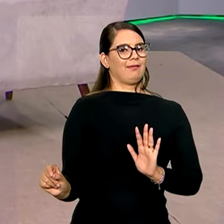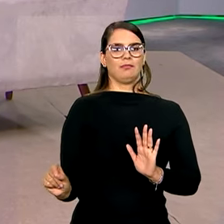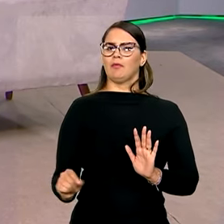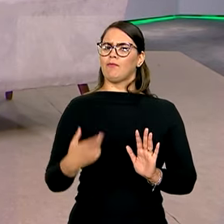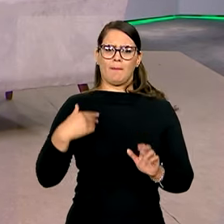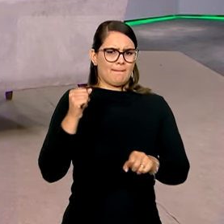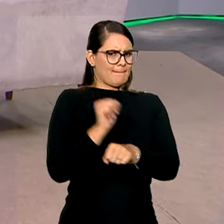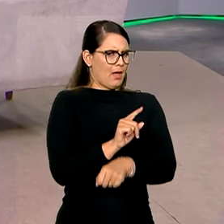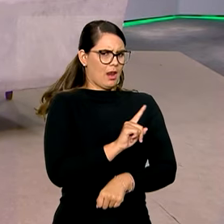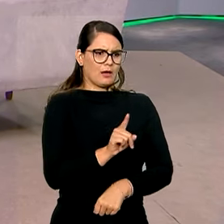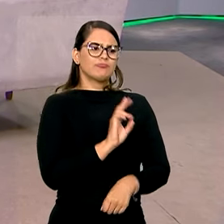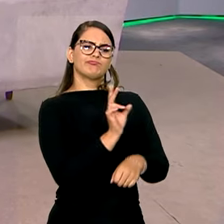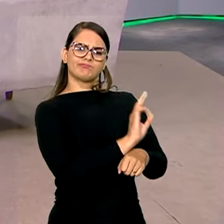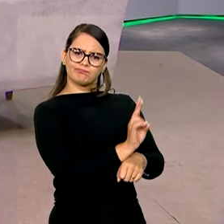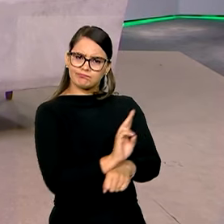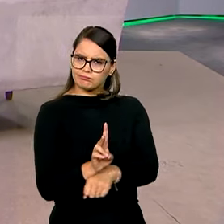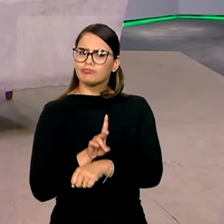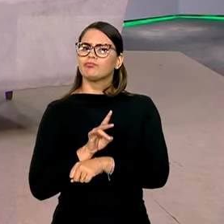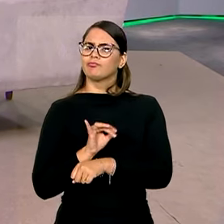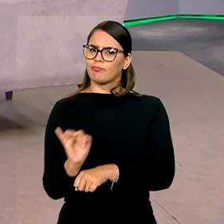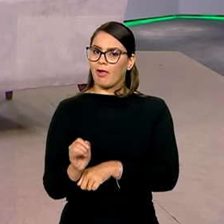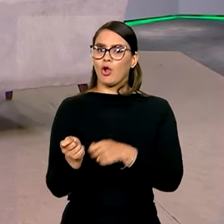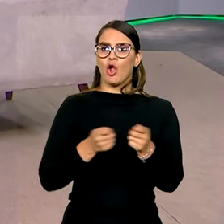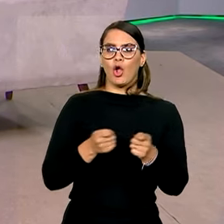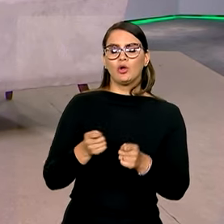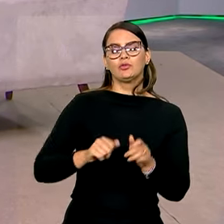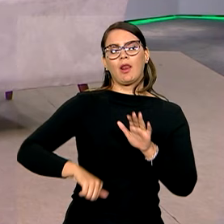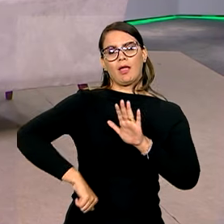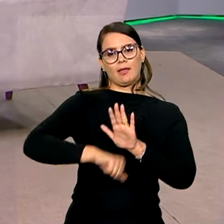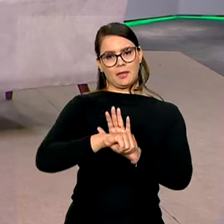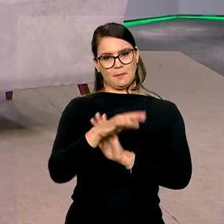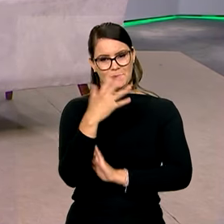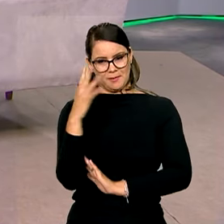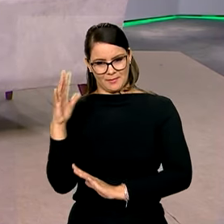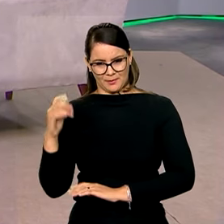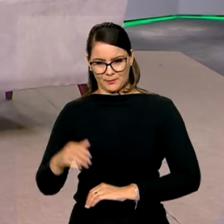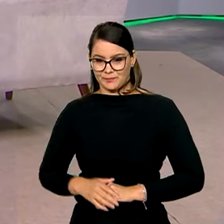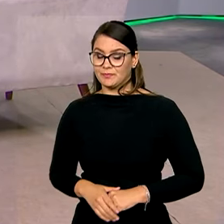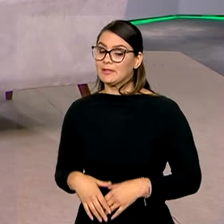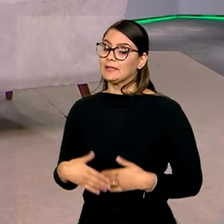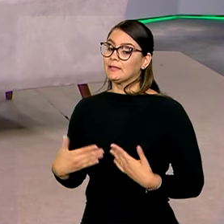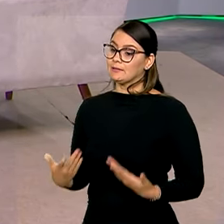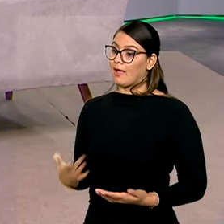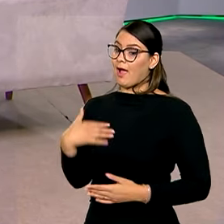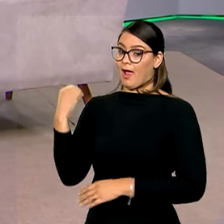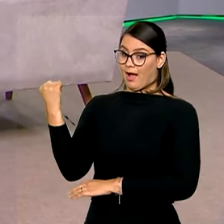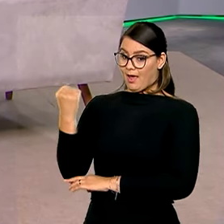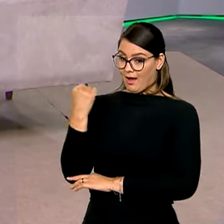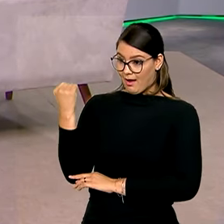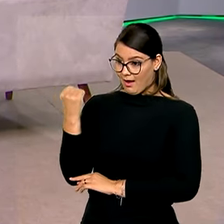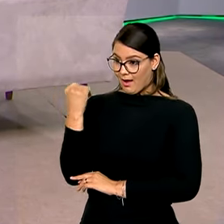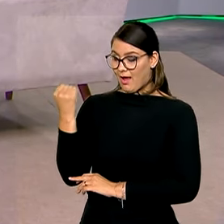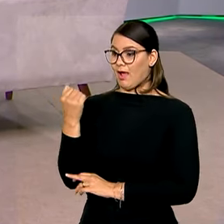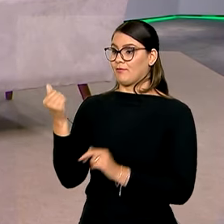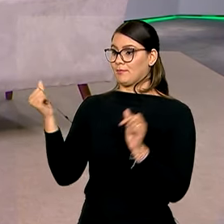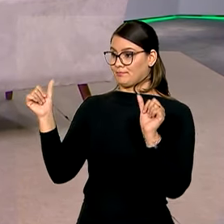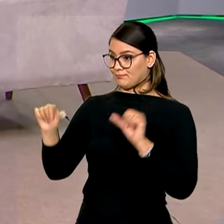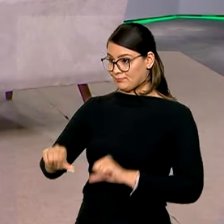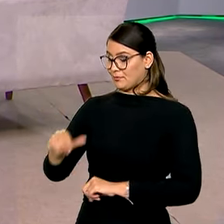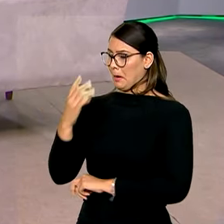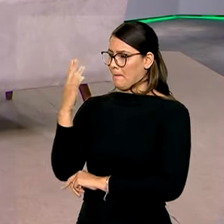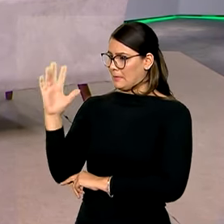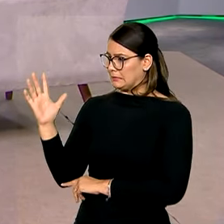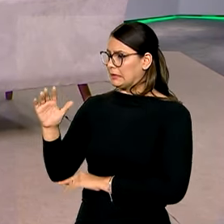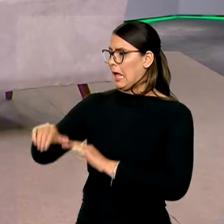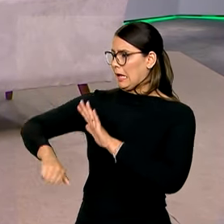terras indígenas, enquanto a gente não controlar os crimes ambientais. Rodrigo, não bastasse a gravidade da degradação ambiental,